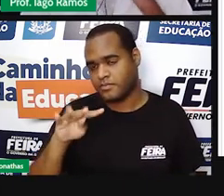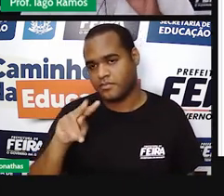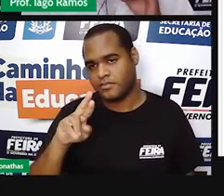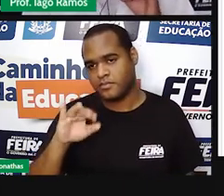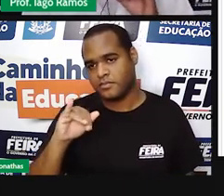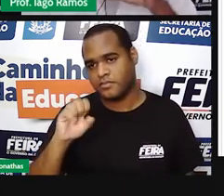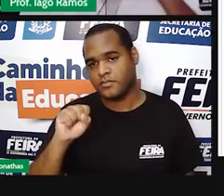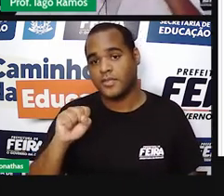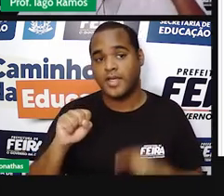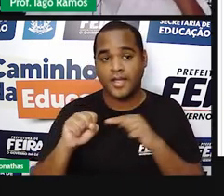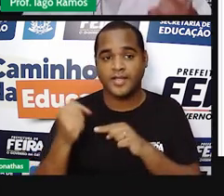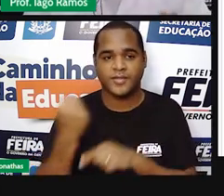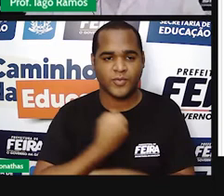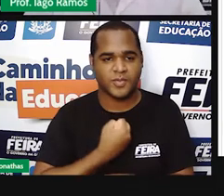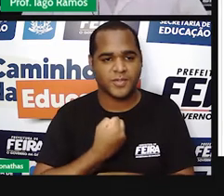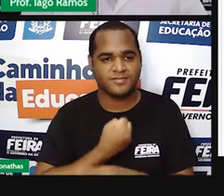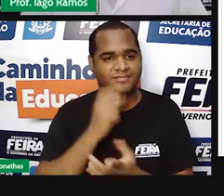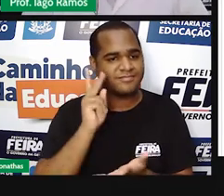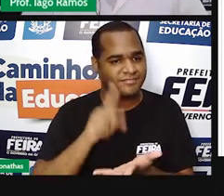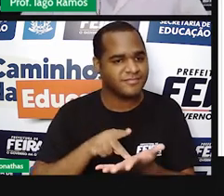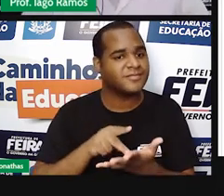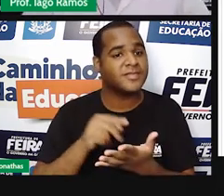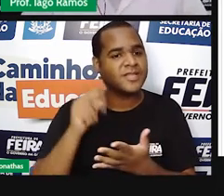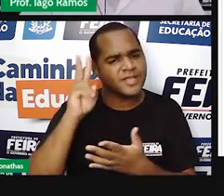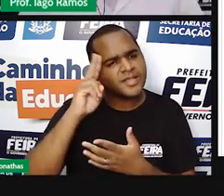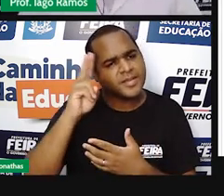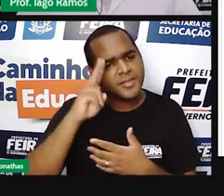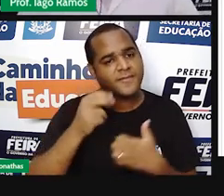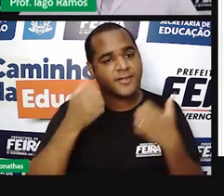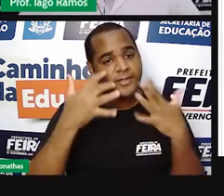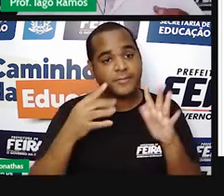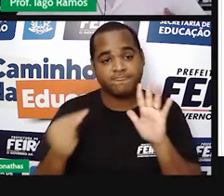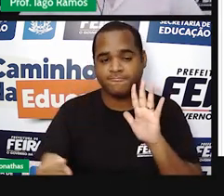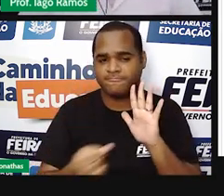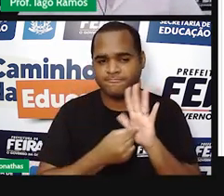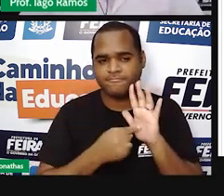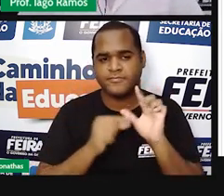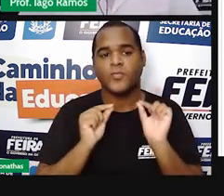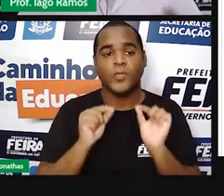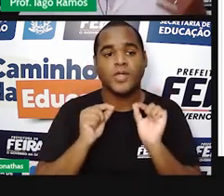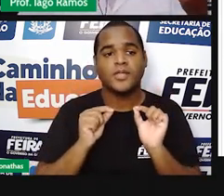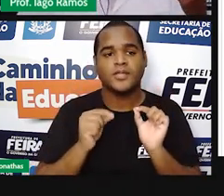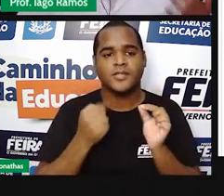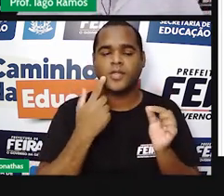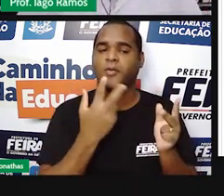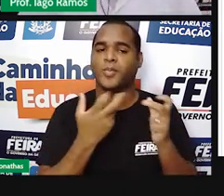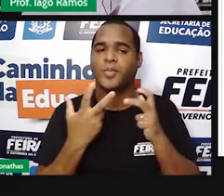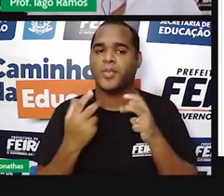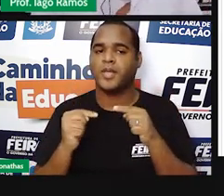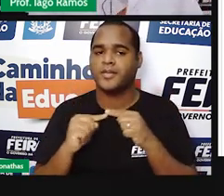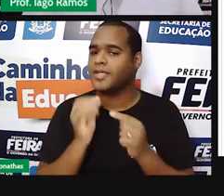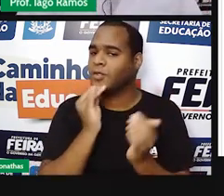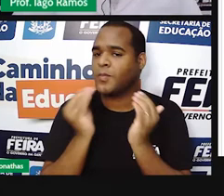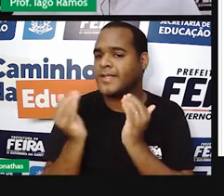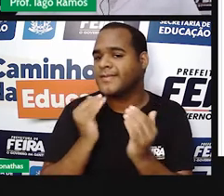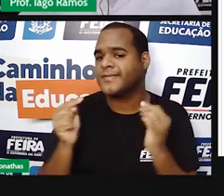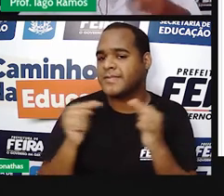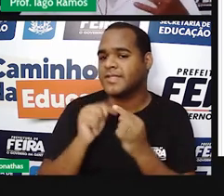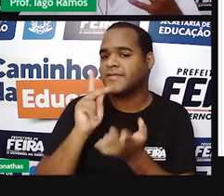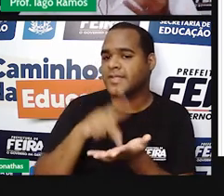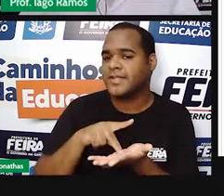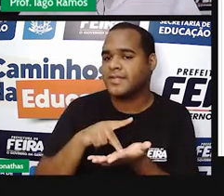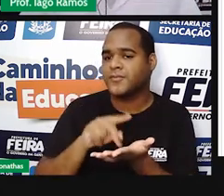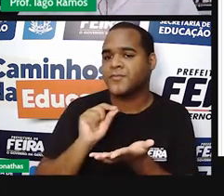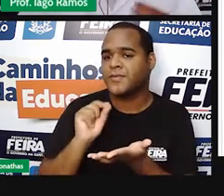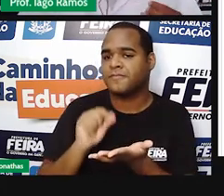é um número real. Lembra que eu falei lá que o objetivo da nossa aula é ver a forma de representar um número real? Então,